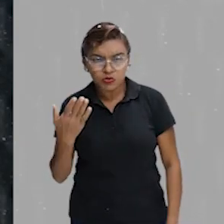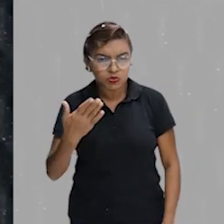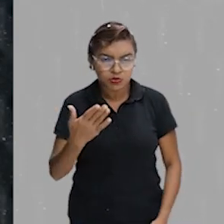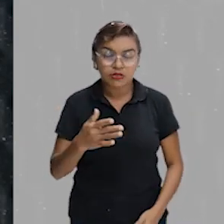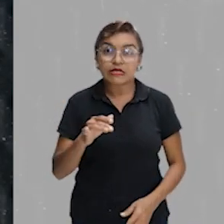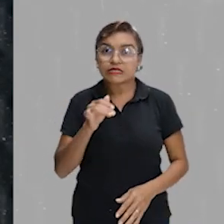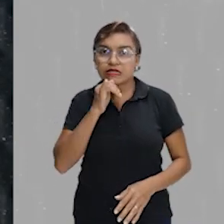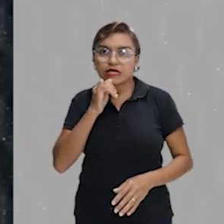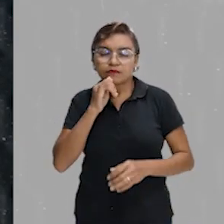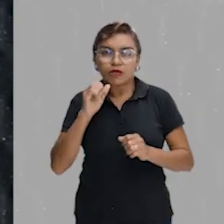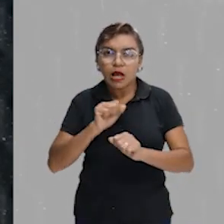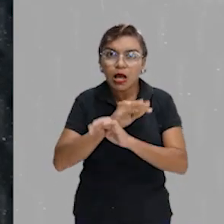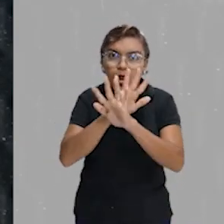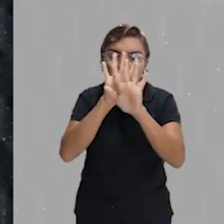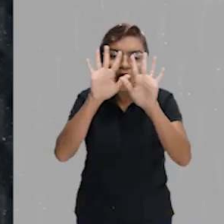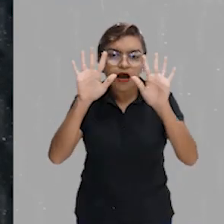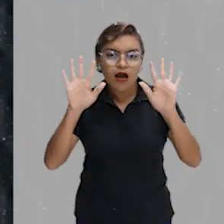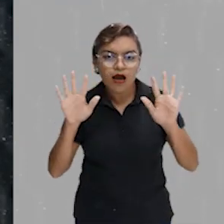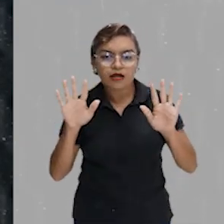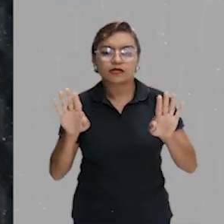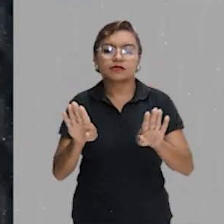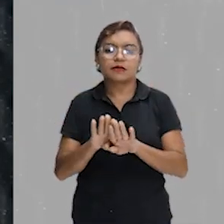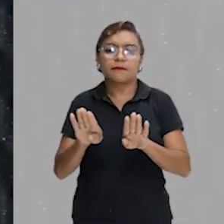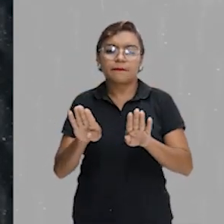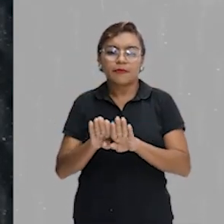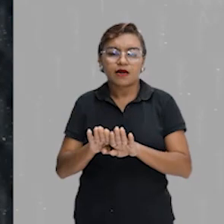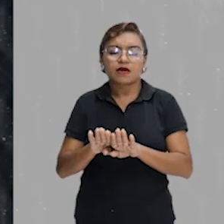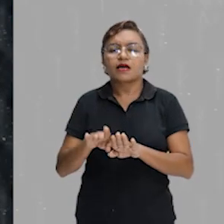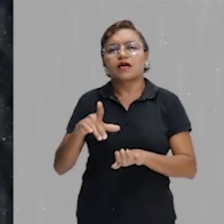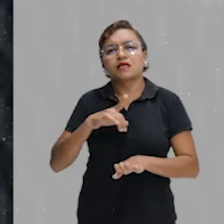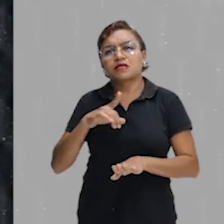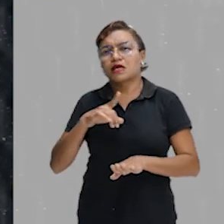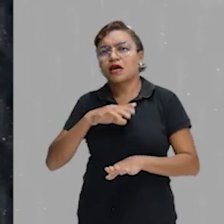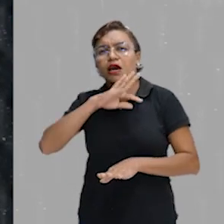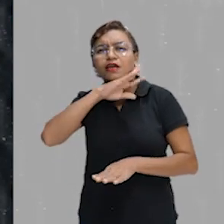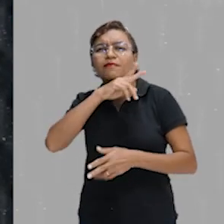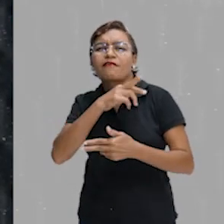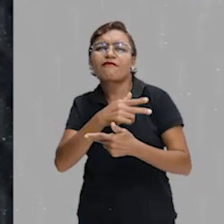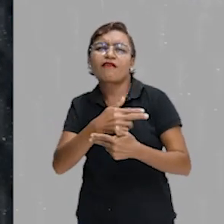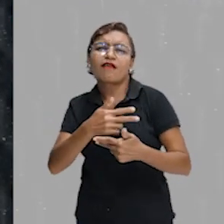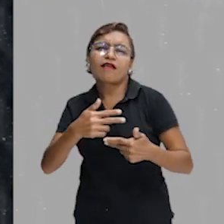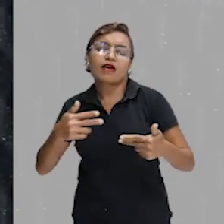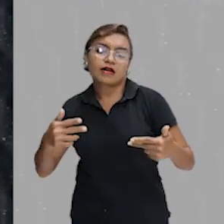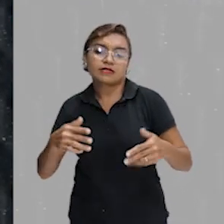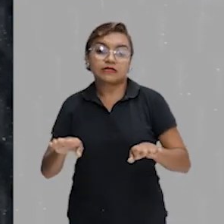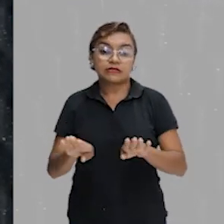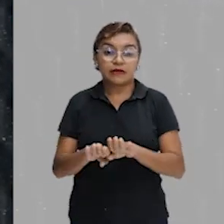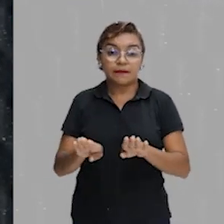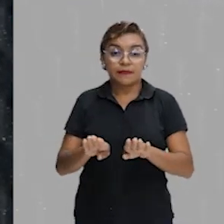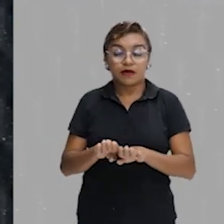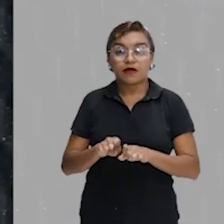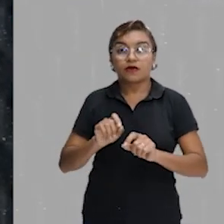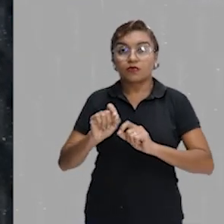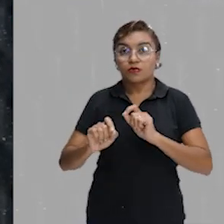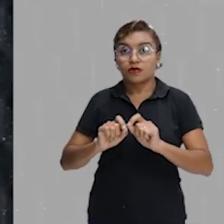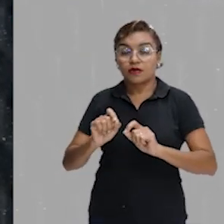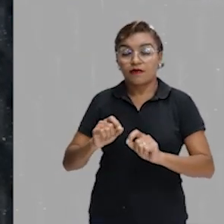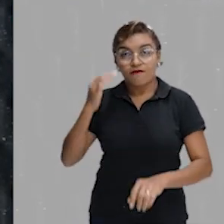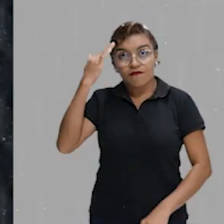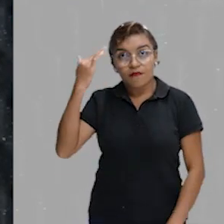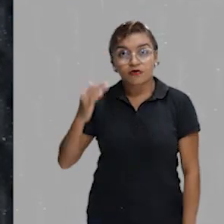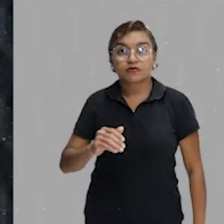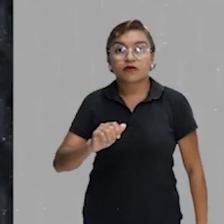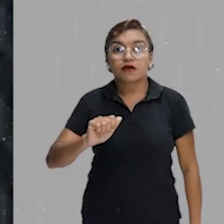baleias e tudo isso. E os famosos albatrozes, tá? Então, o albatroz é uma